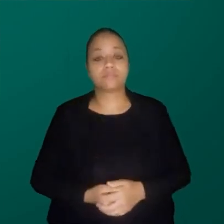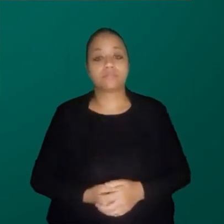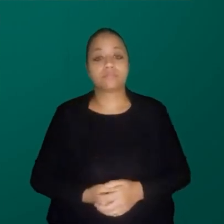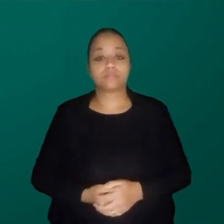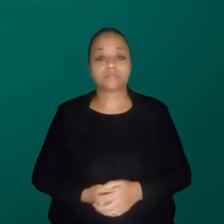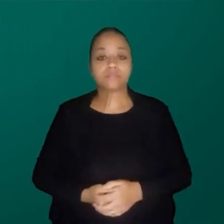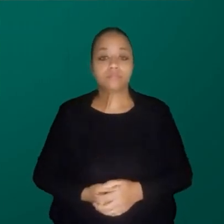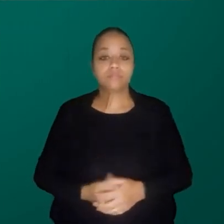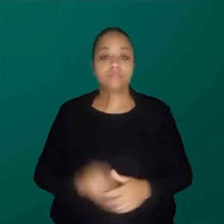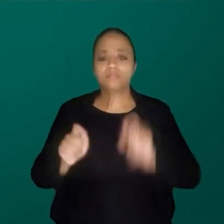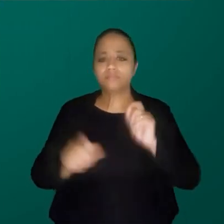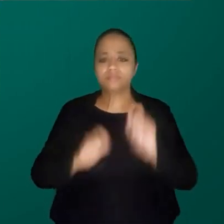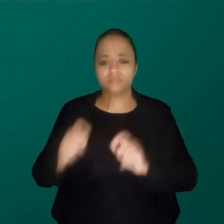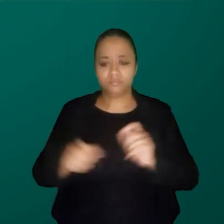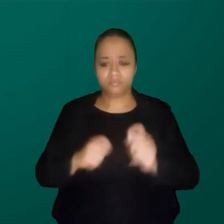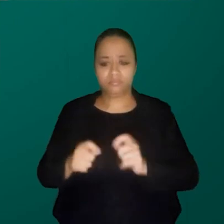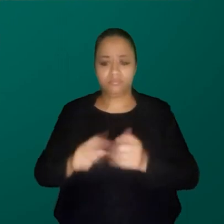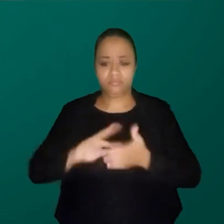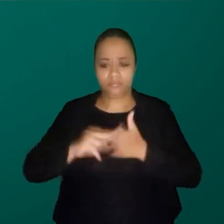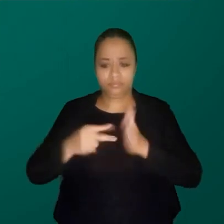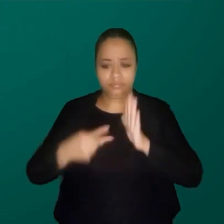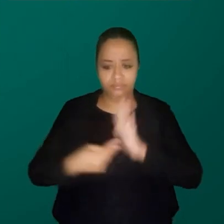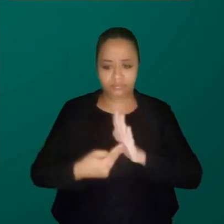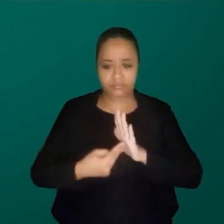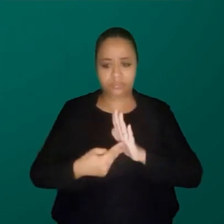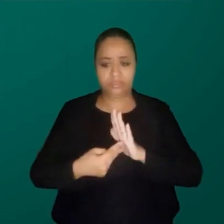Mas o que significa